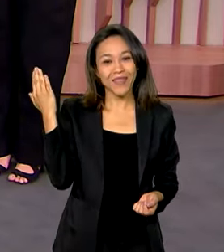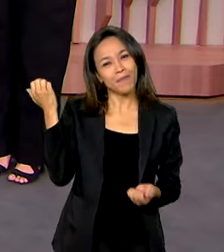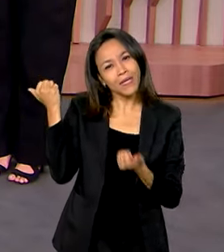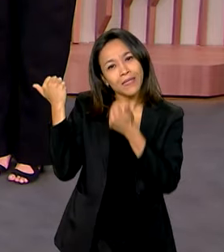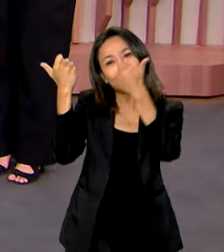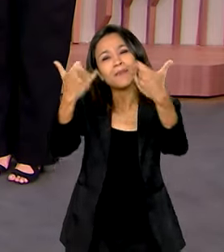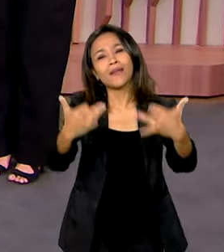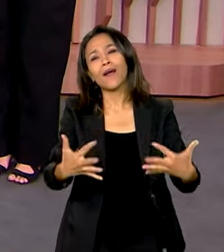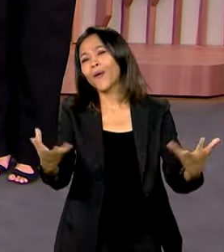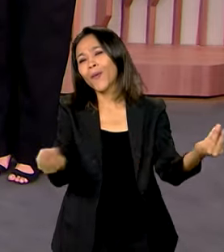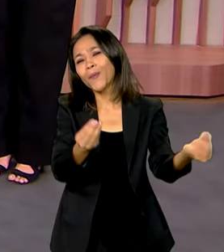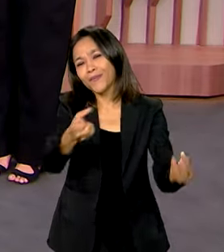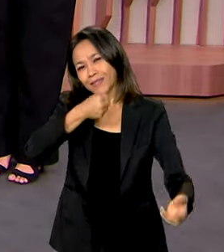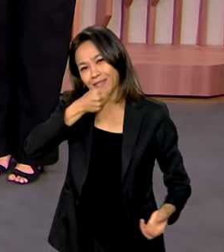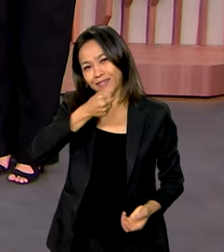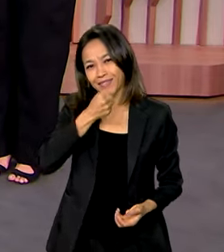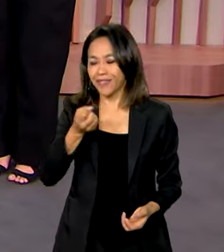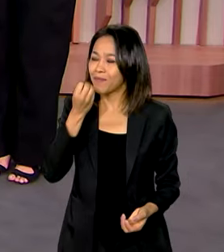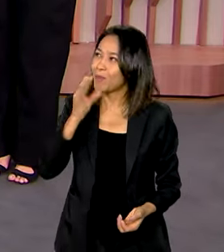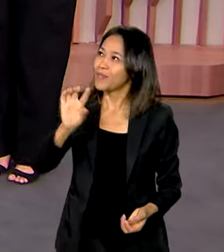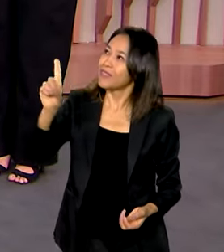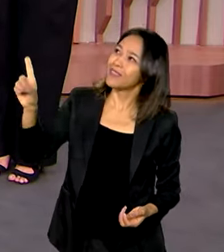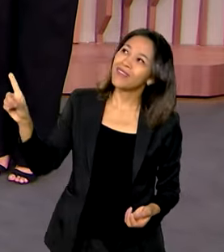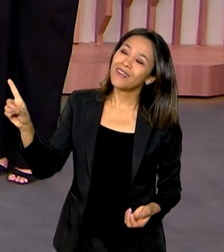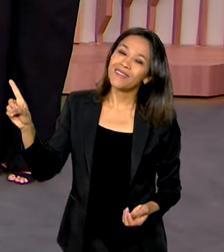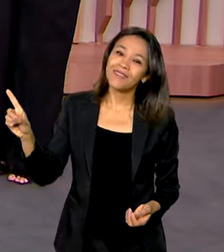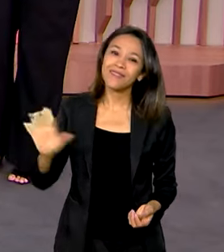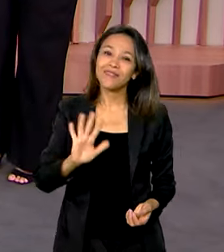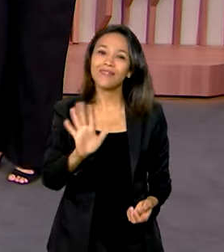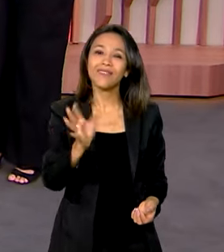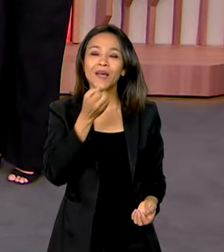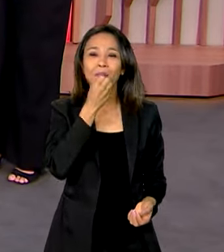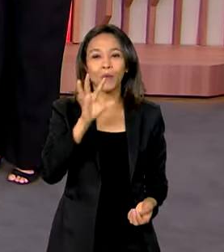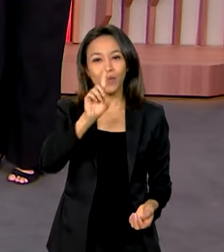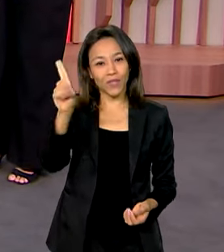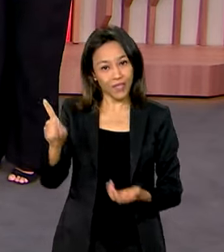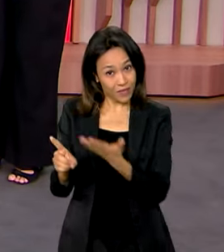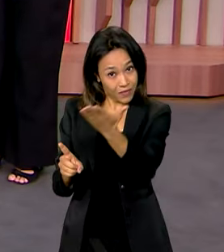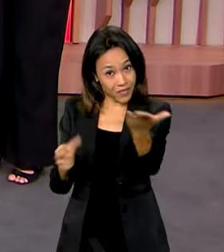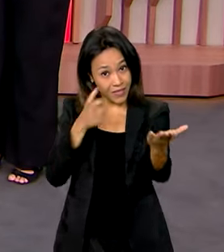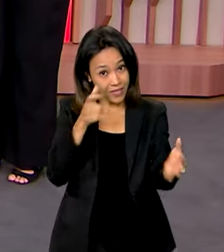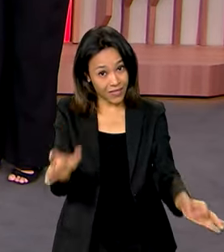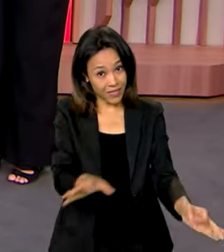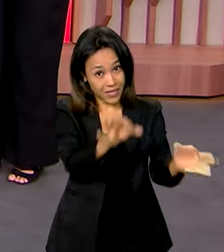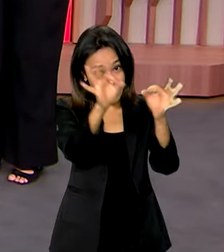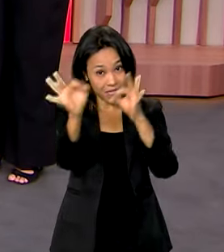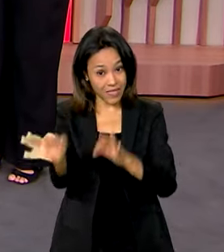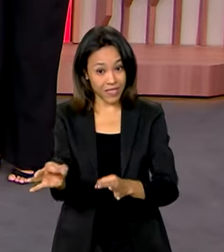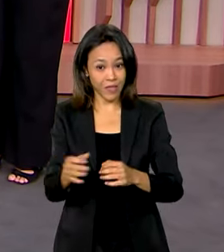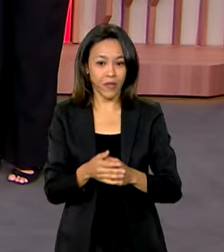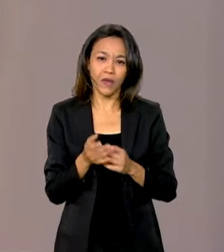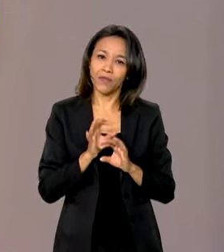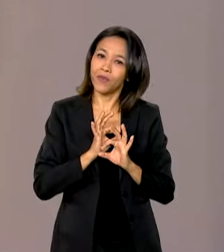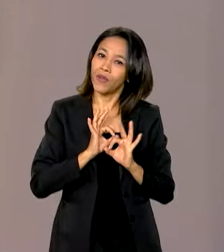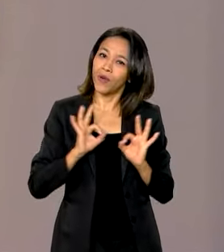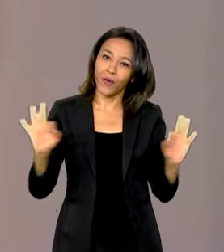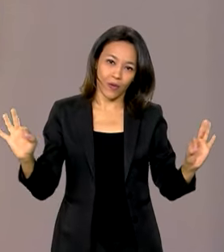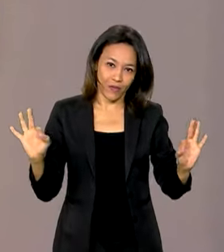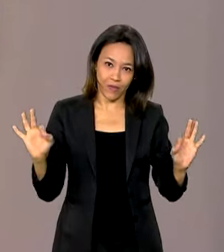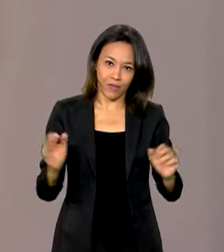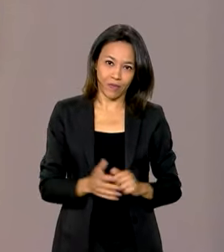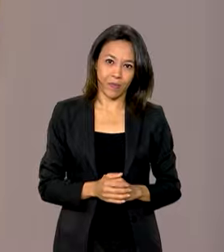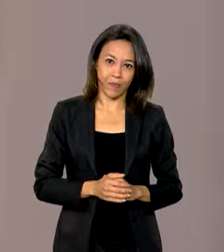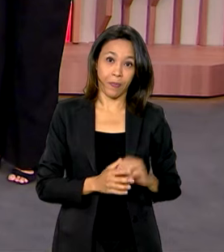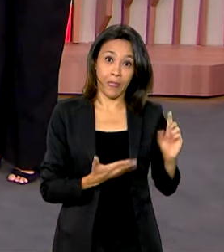destaques da edição de hoje. Bom dia, Karine. Oi, Vanessa. Bom dia para você e para quem está com a gente aqui no Brasil em Dia. Foi ótimo, Vanessa. A ministra